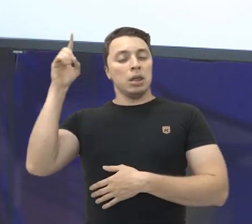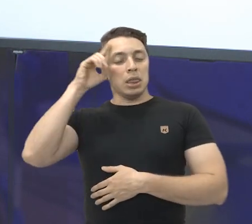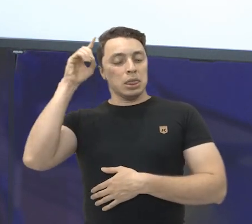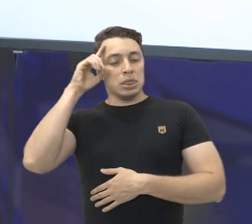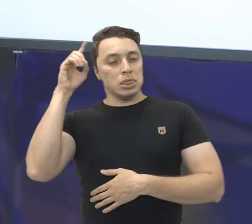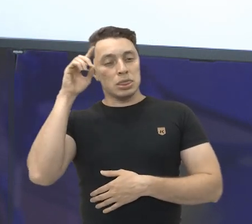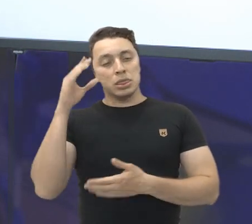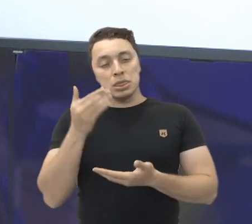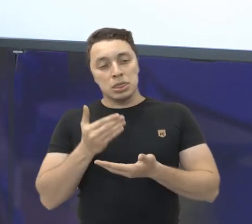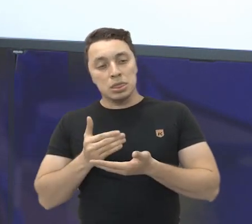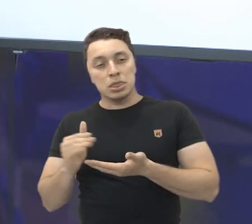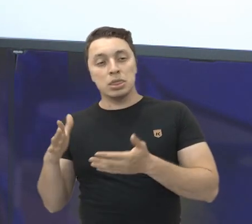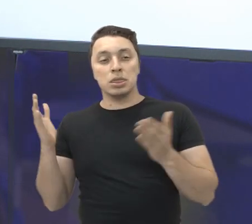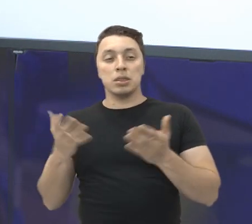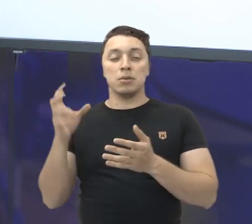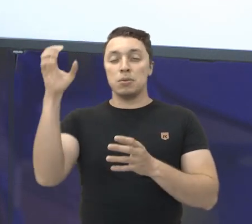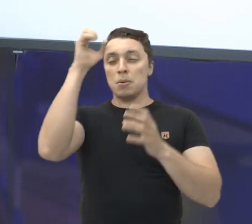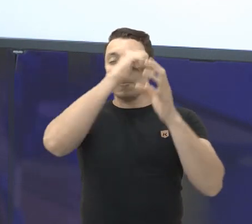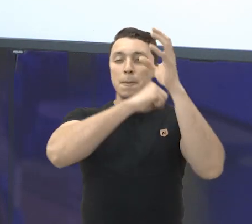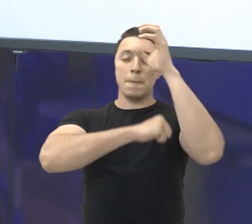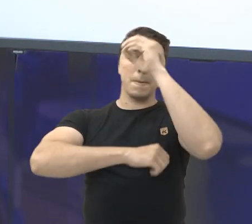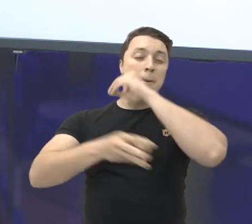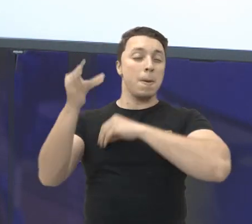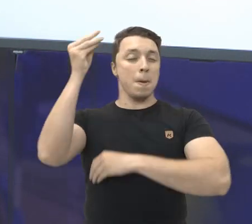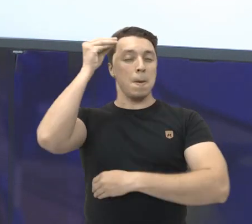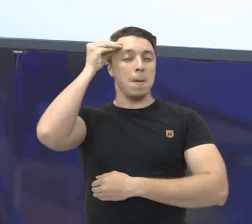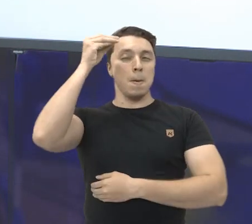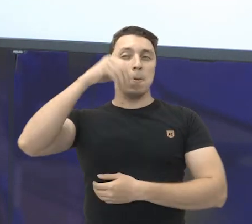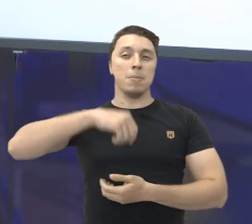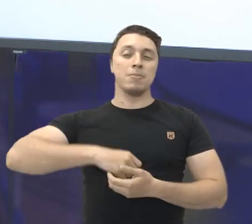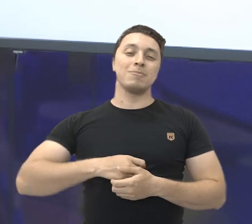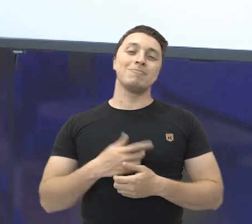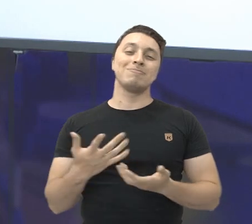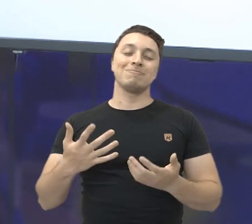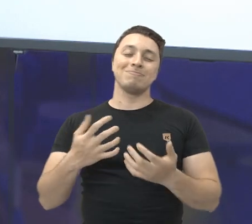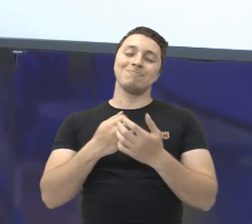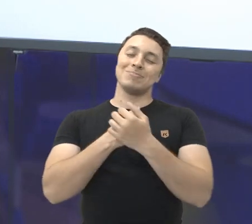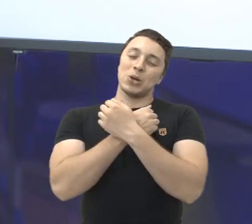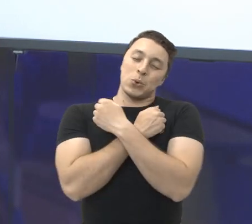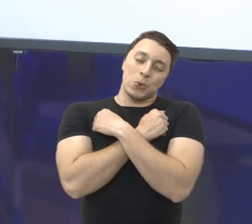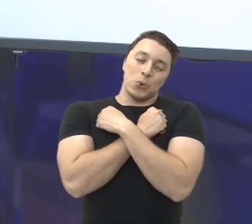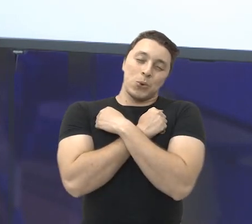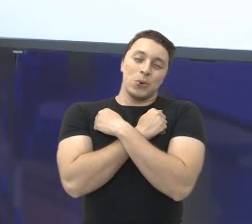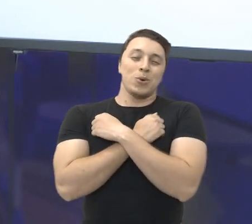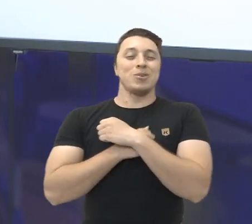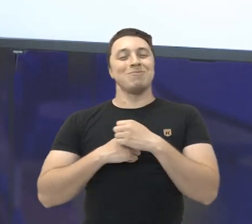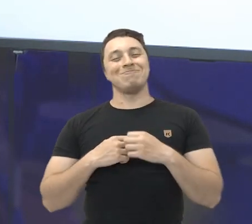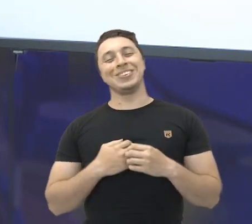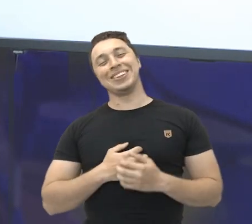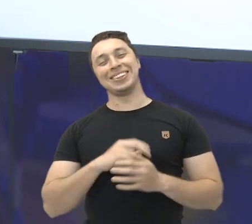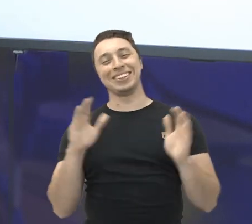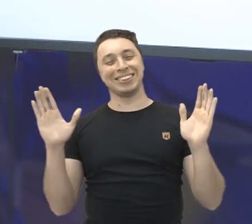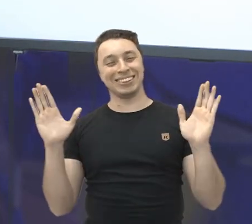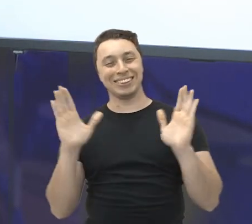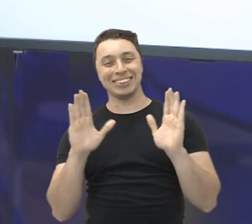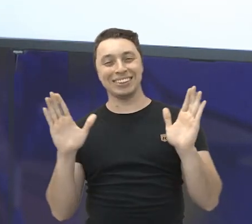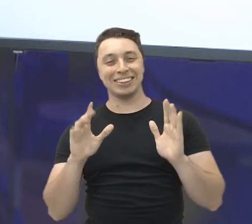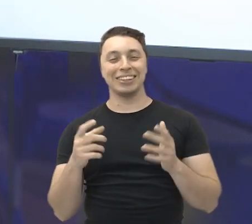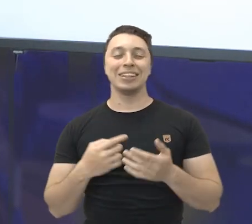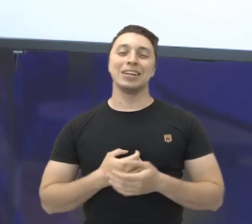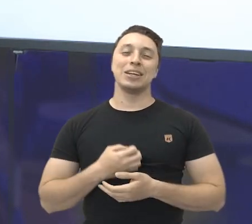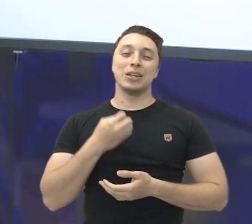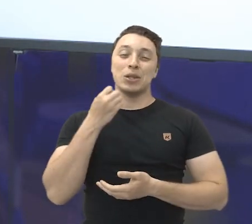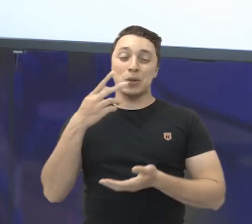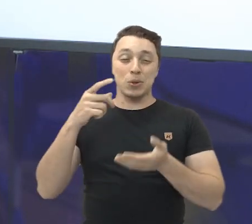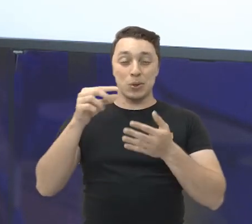aqui aperfeiçoando o conhecimento. Certo? Então, um grande abraço. Fiquem com Deus. Que tenham feito